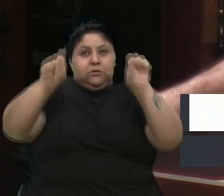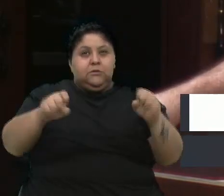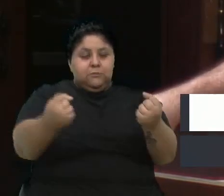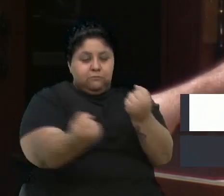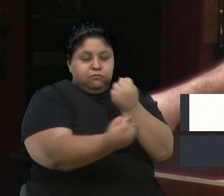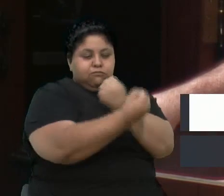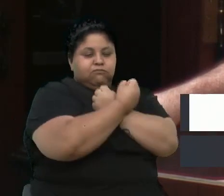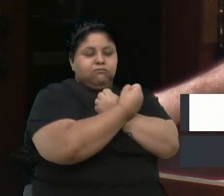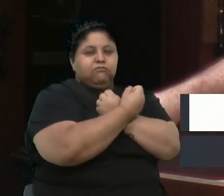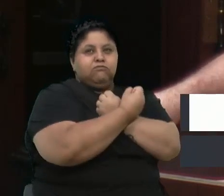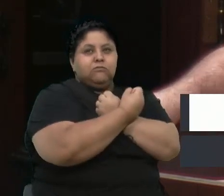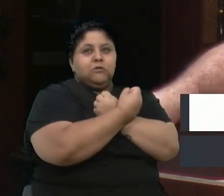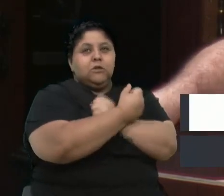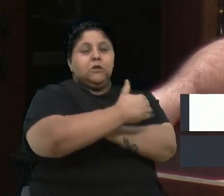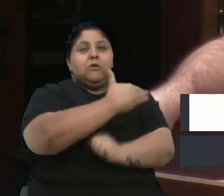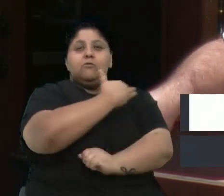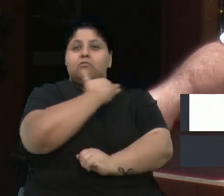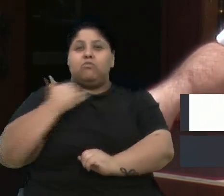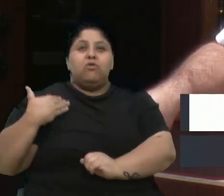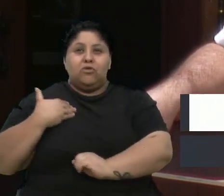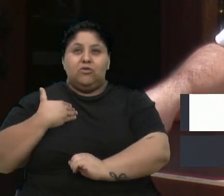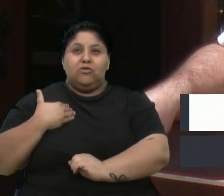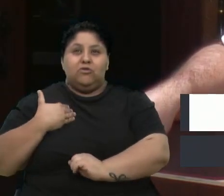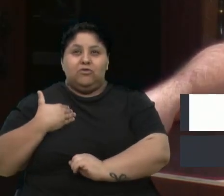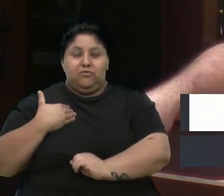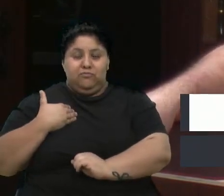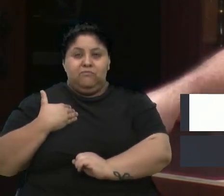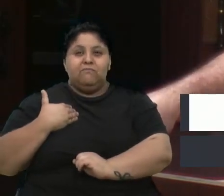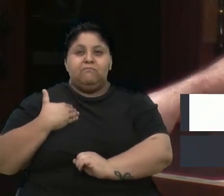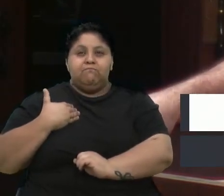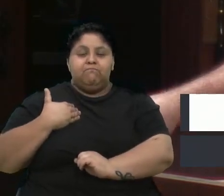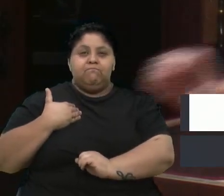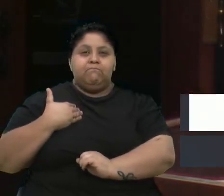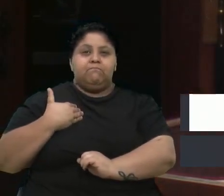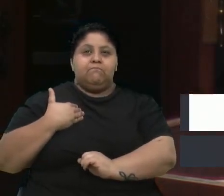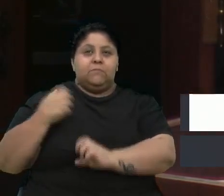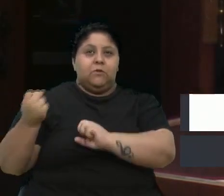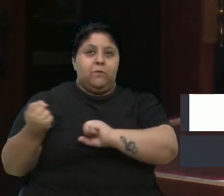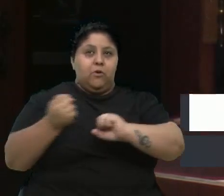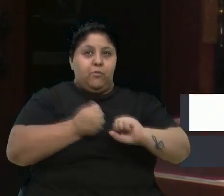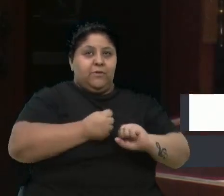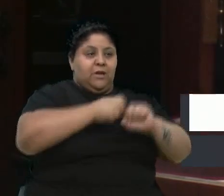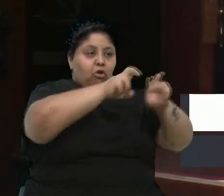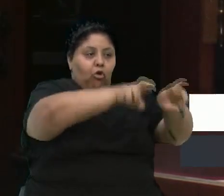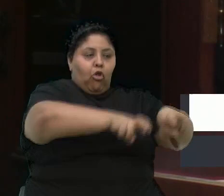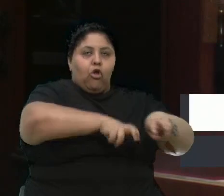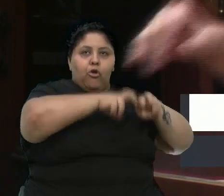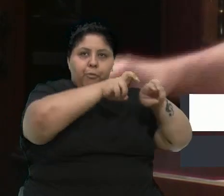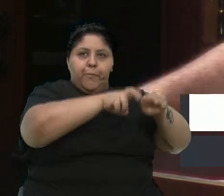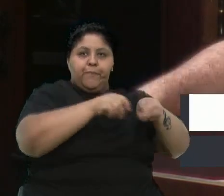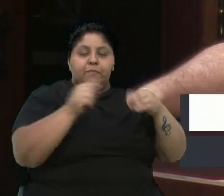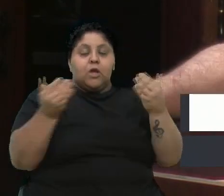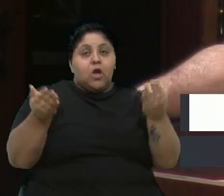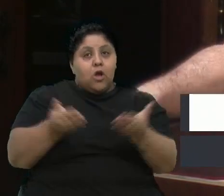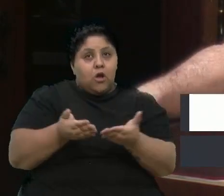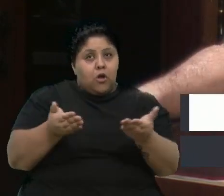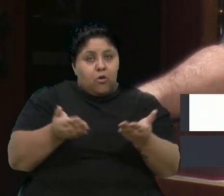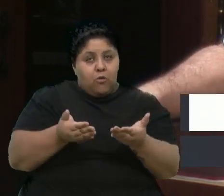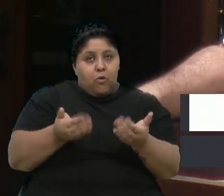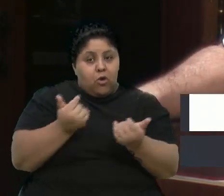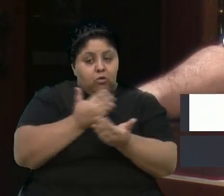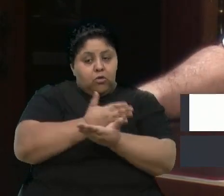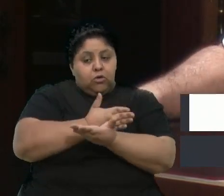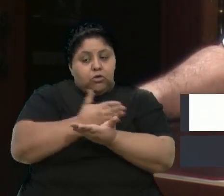tinha sido morto e derrotado pelo poder colonial. E hoje, passado